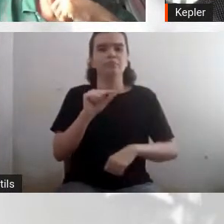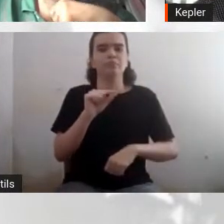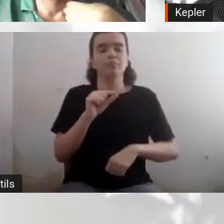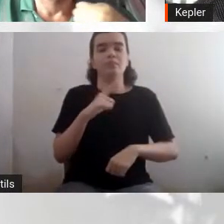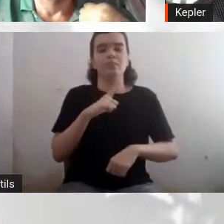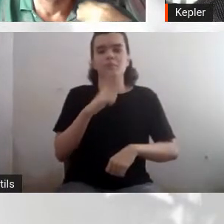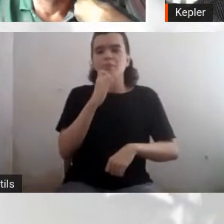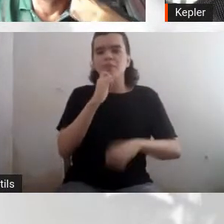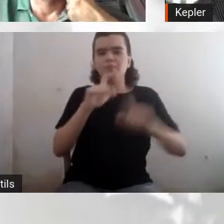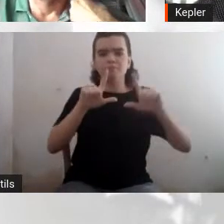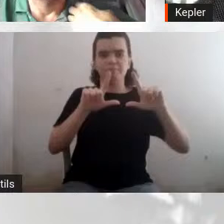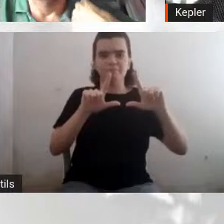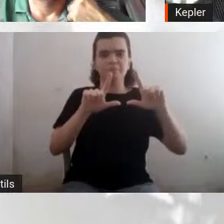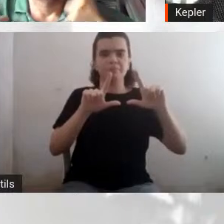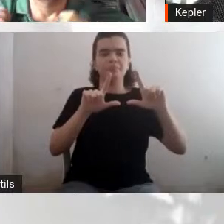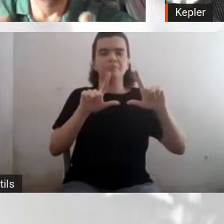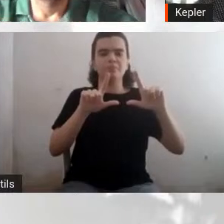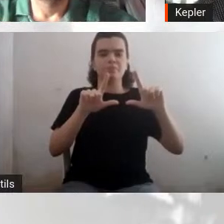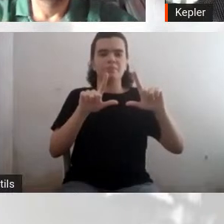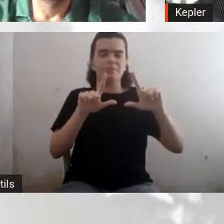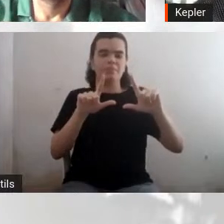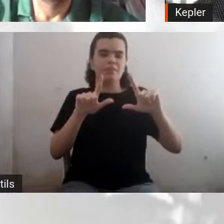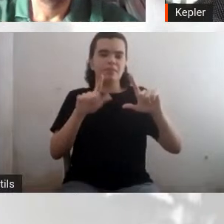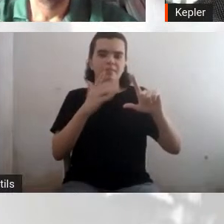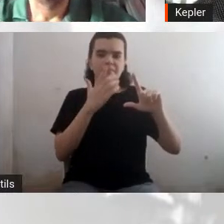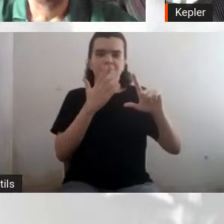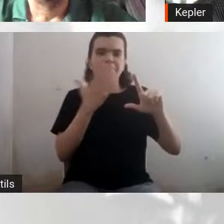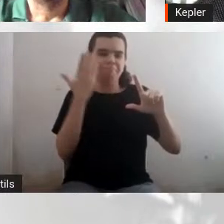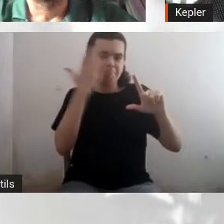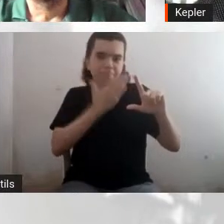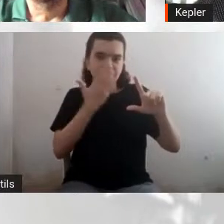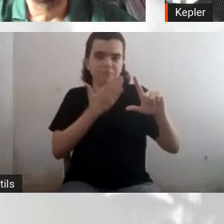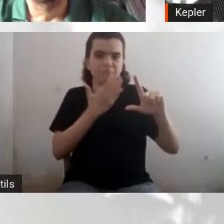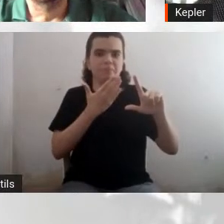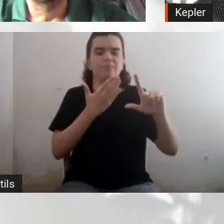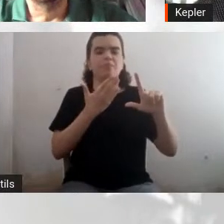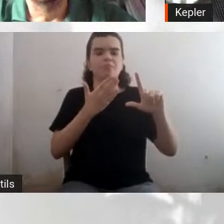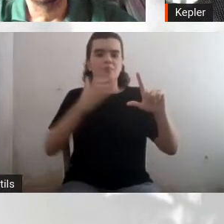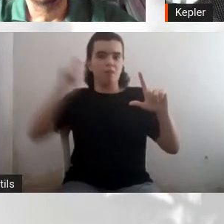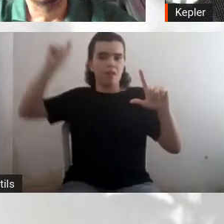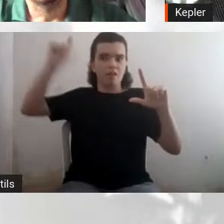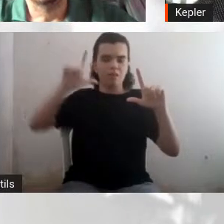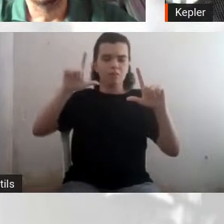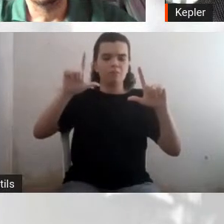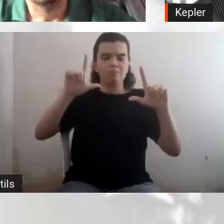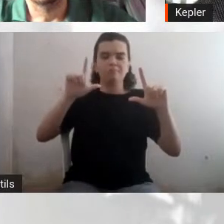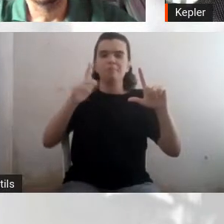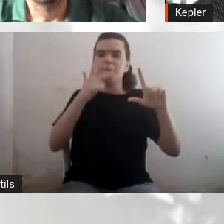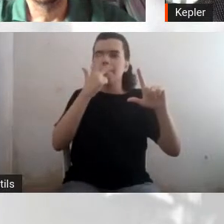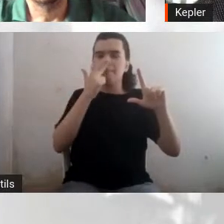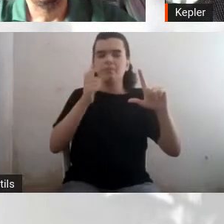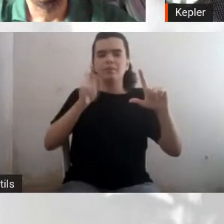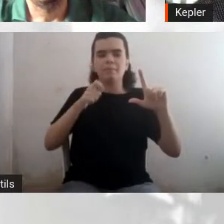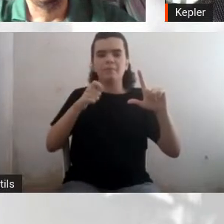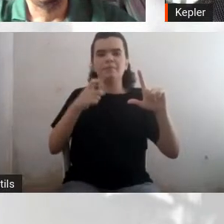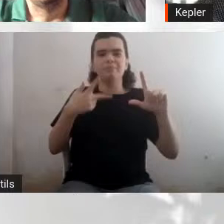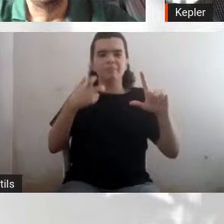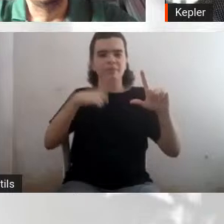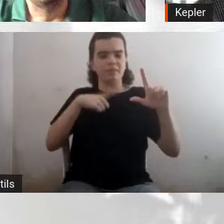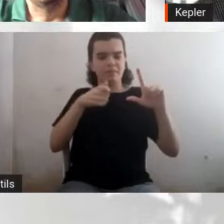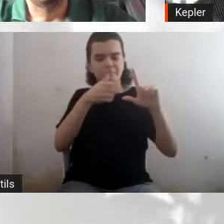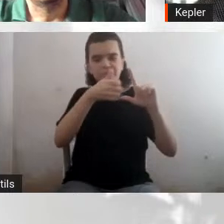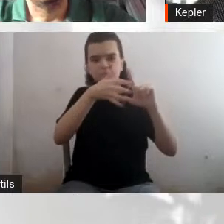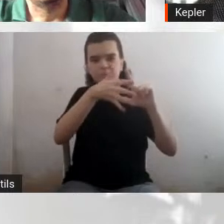prisma, você vê aquelas sete cores do arco-íris, né? Se você vai abrindo cada vez mais, você vai ver as linhas espectrais dos elementos, né? De